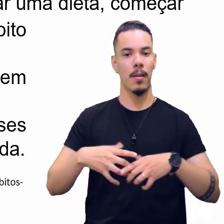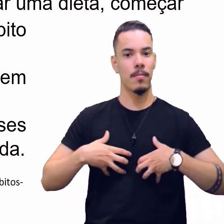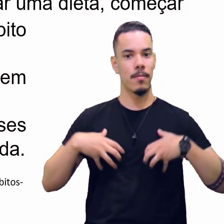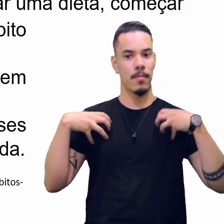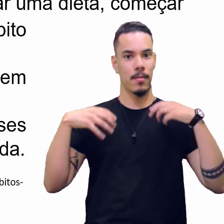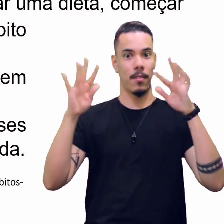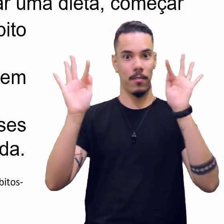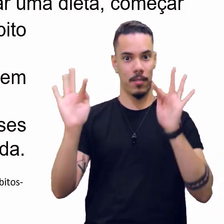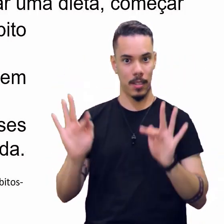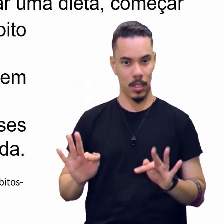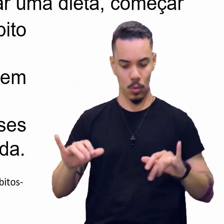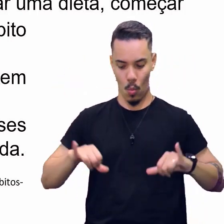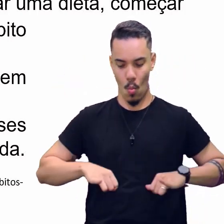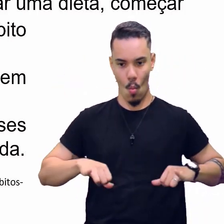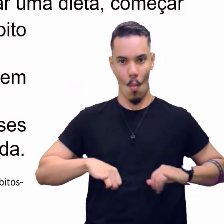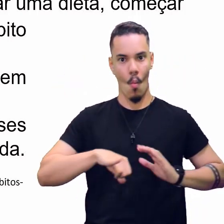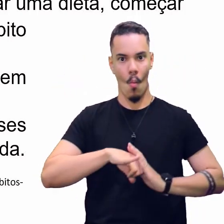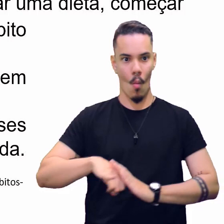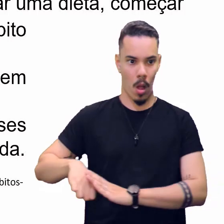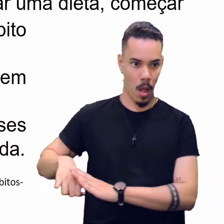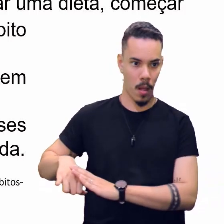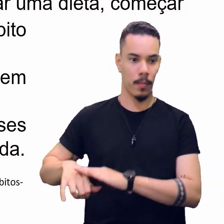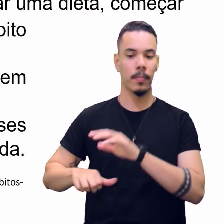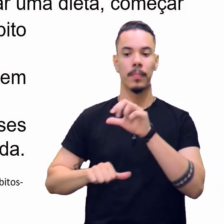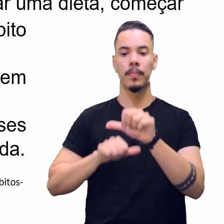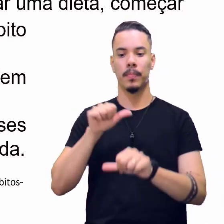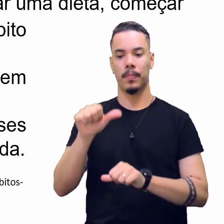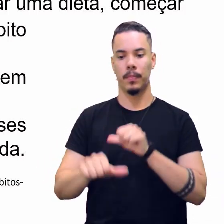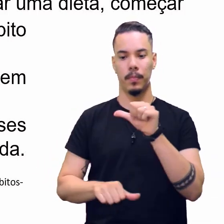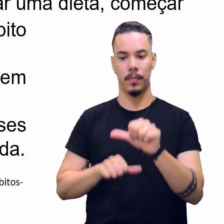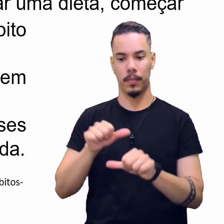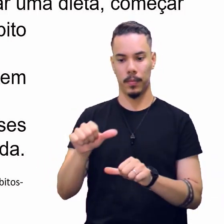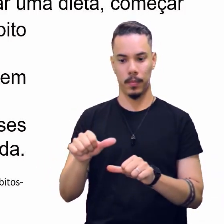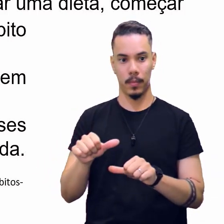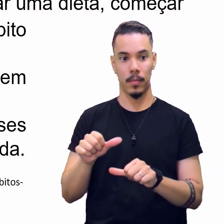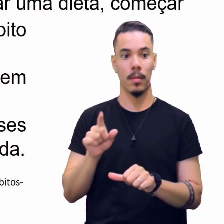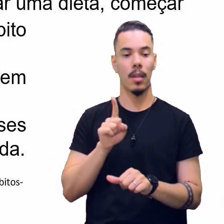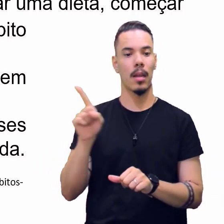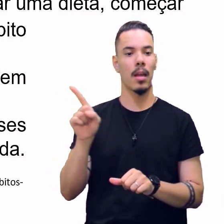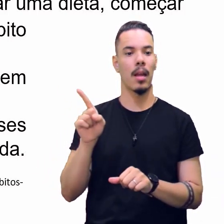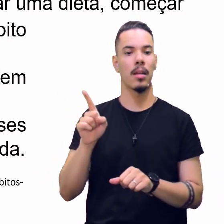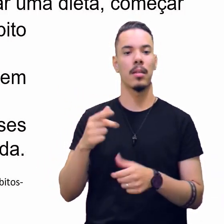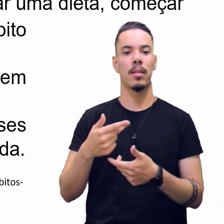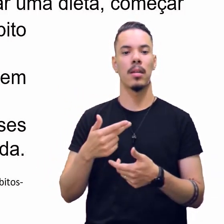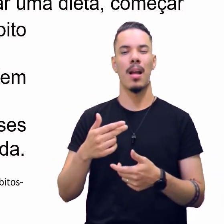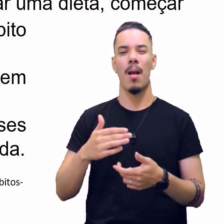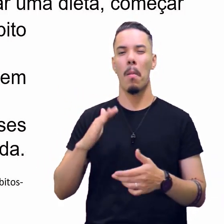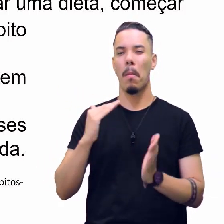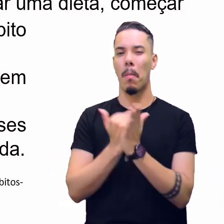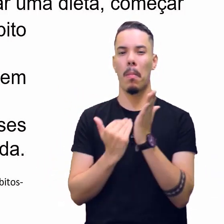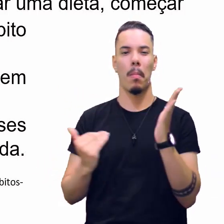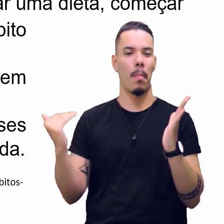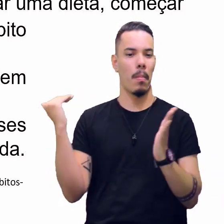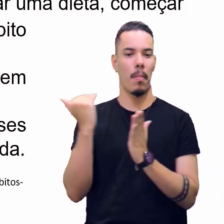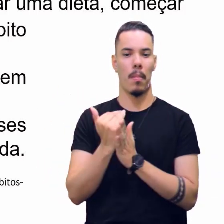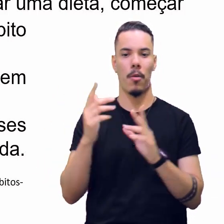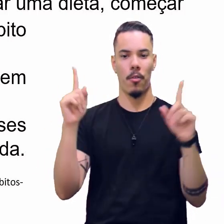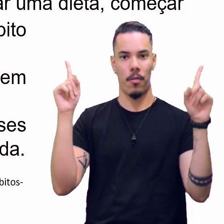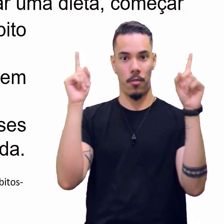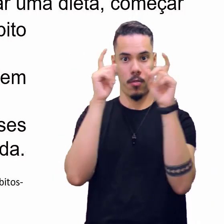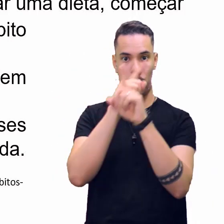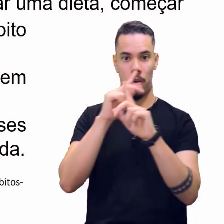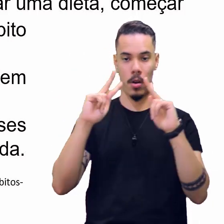sofrimento? Mudar. Essa é uma das maiores dificuldades do ser humano.